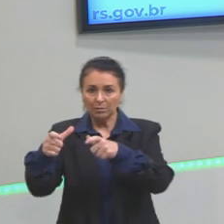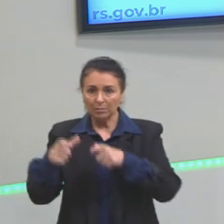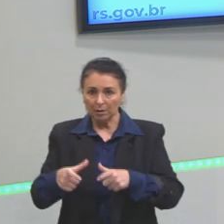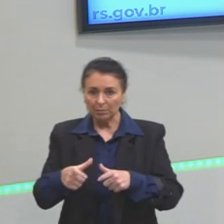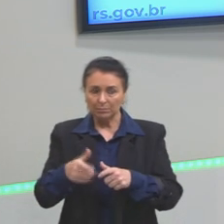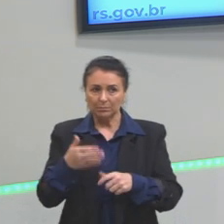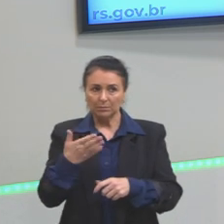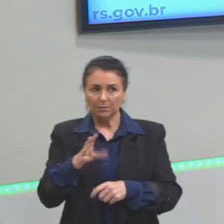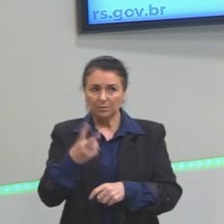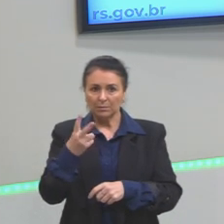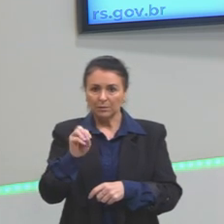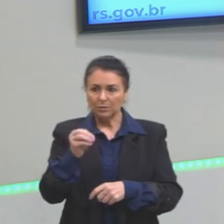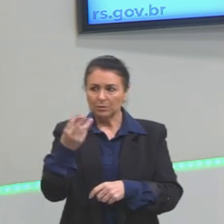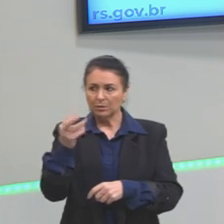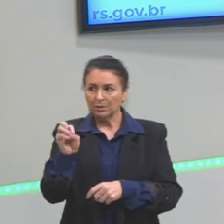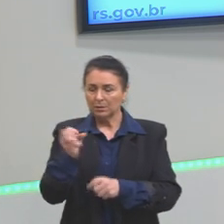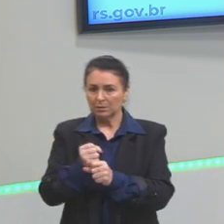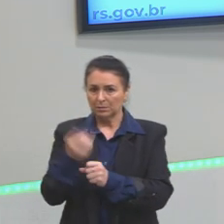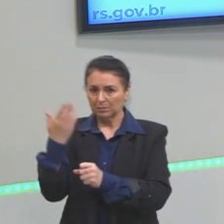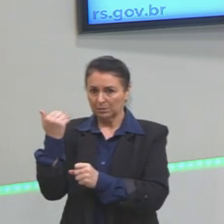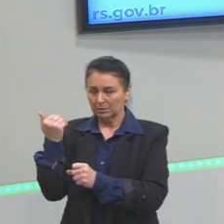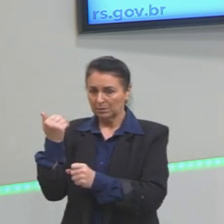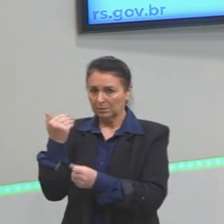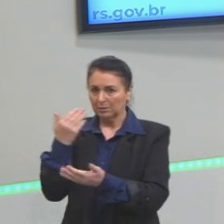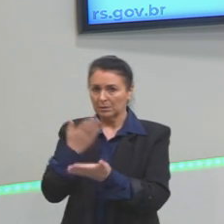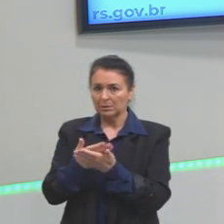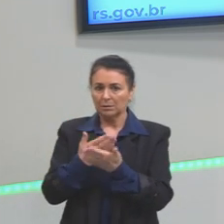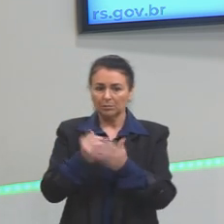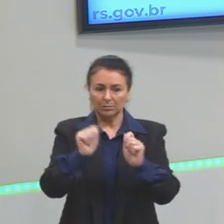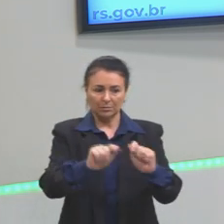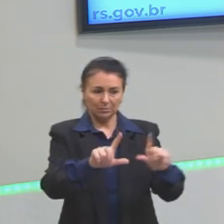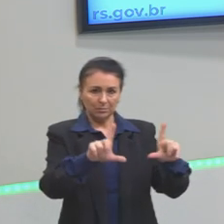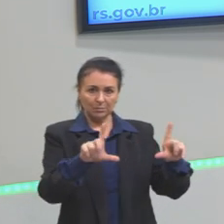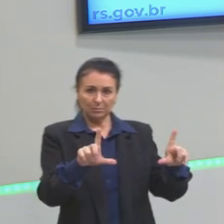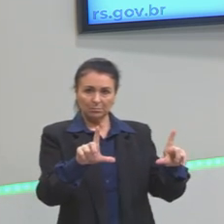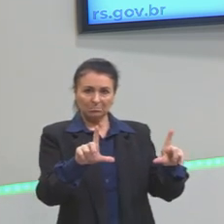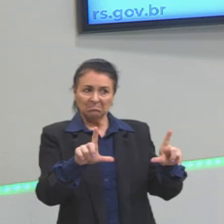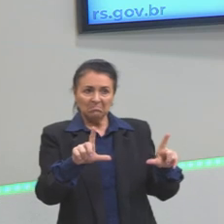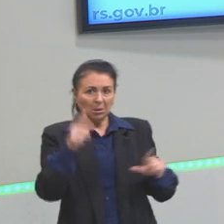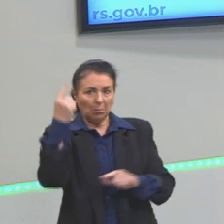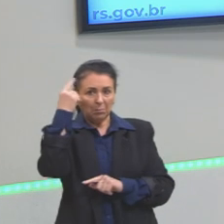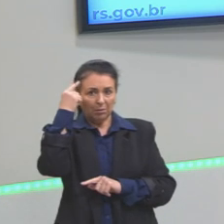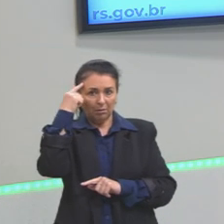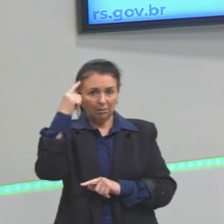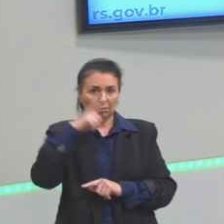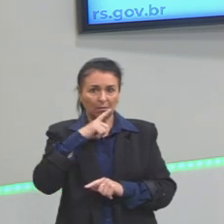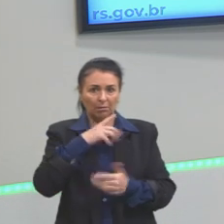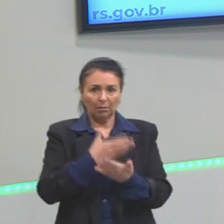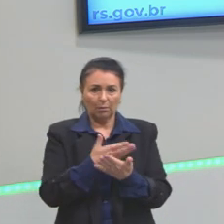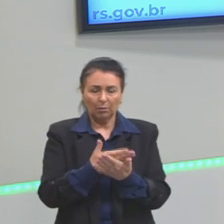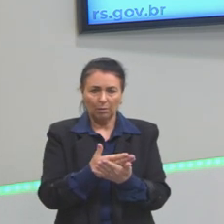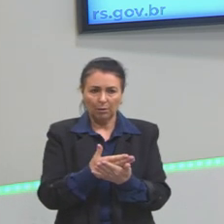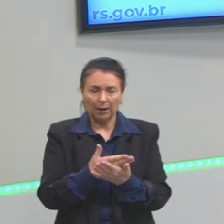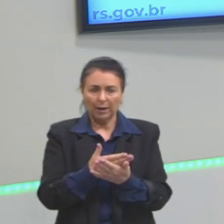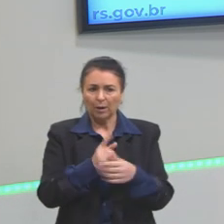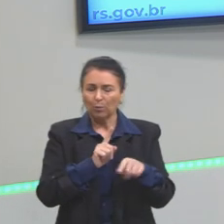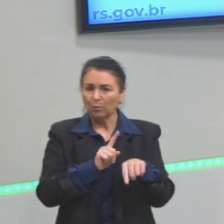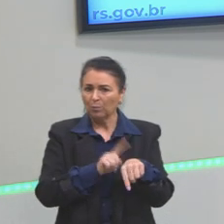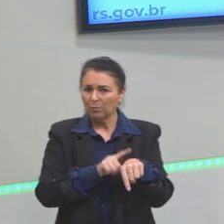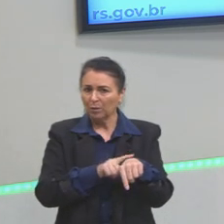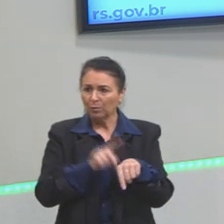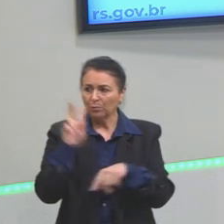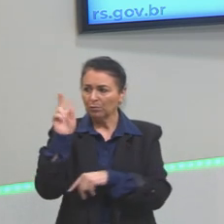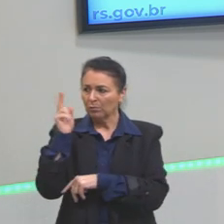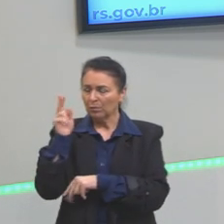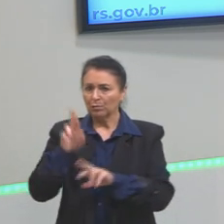20, 30 anos atrás, essas aulas televisivas, jamais pensaríamos. Naquele momento histórico, isso não era